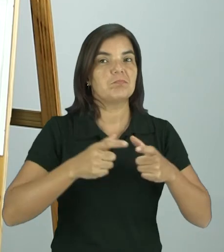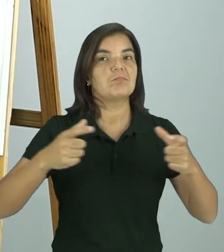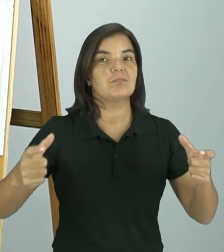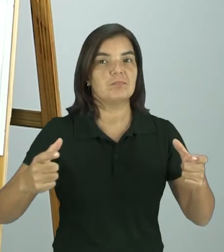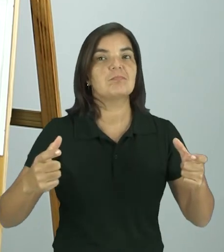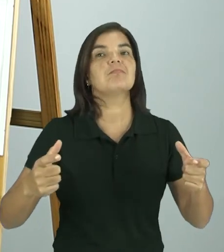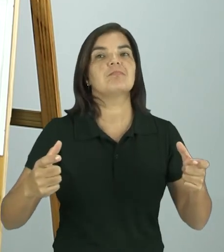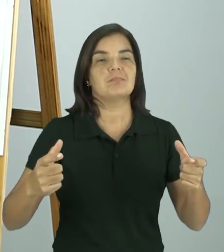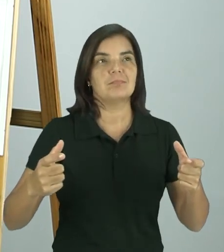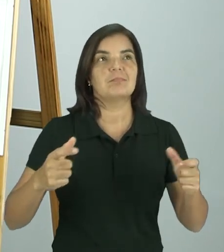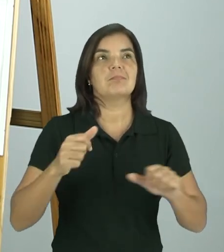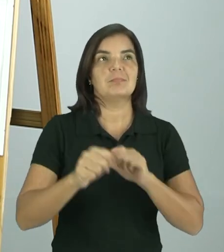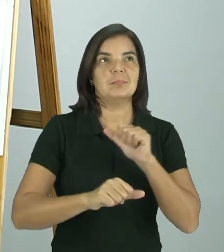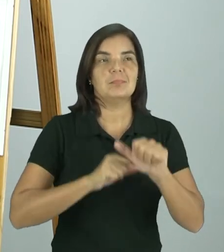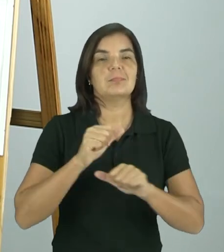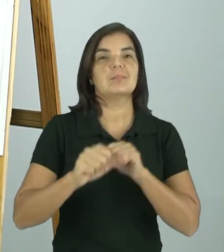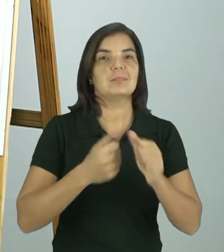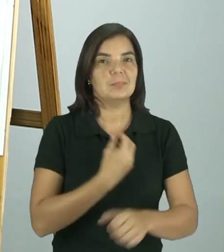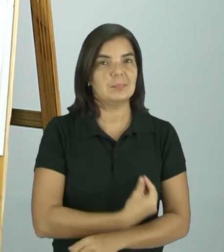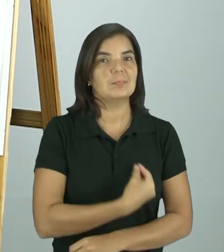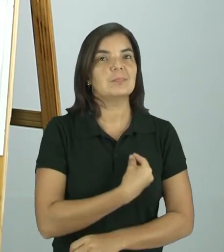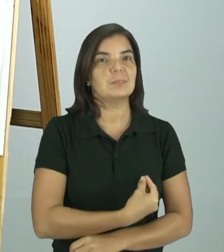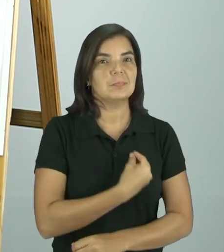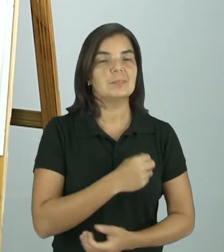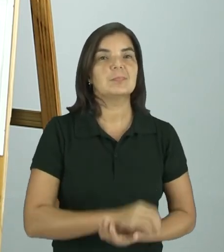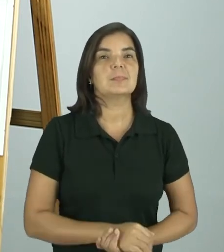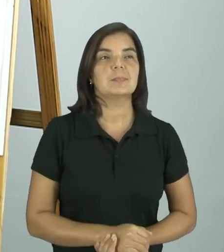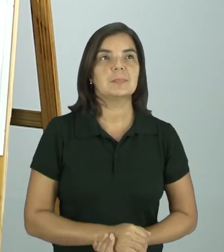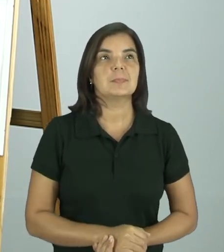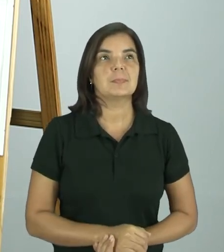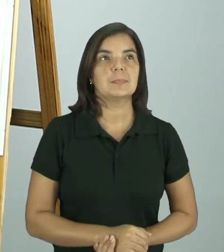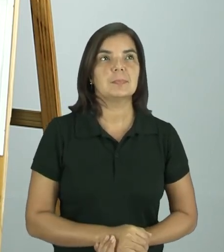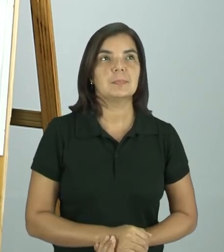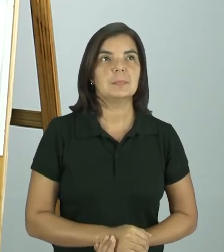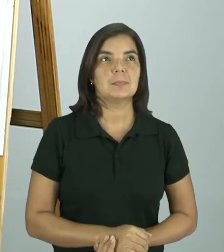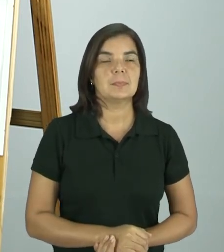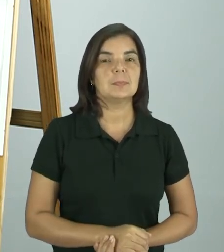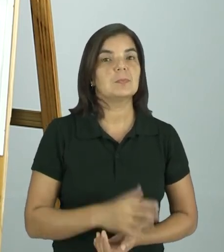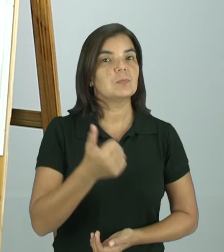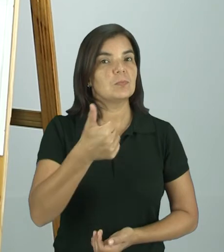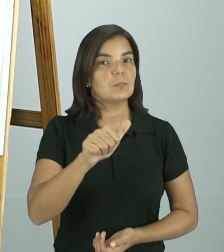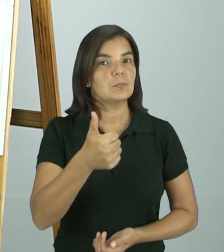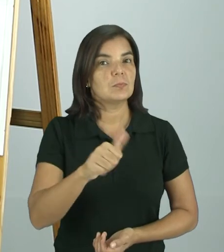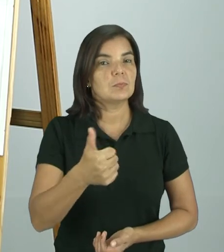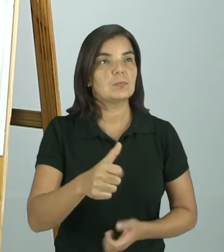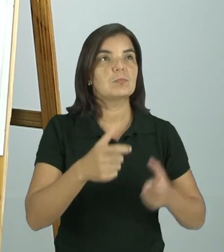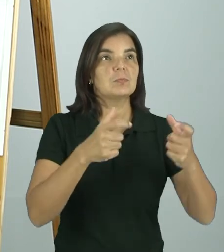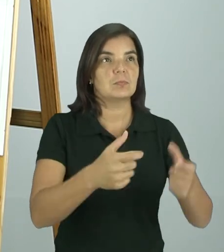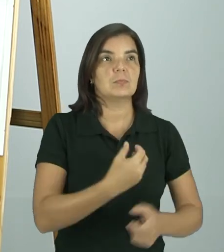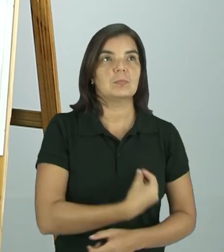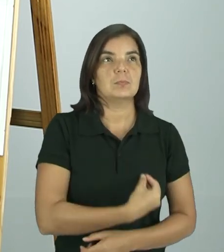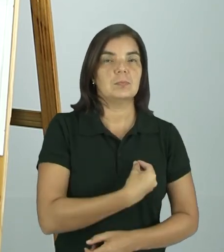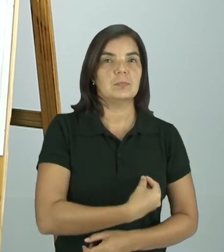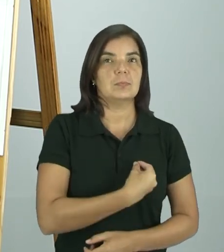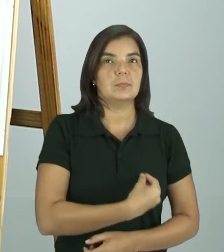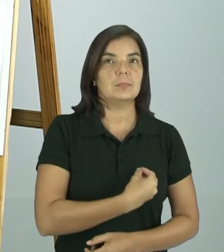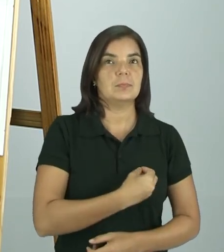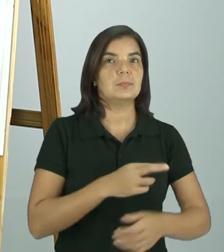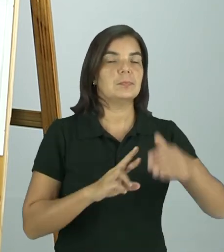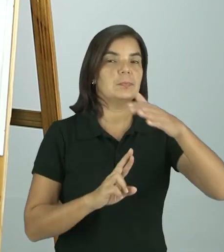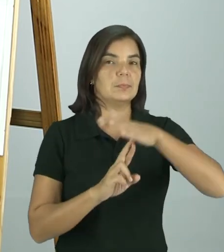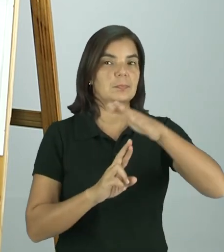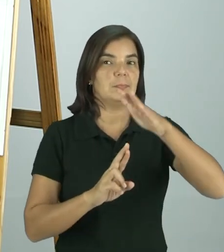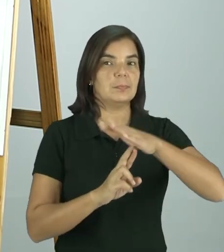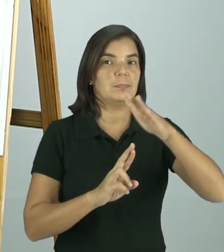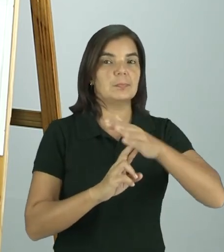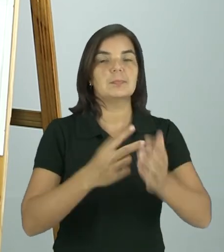modificações nesse espaço vivido. Nós estamos analisando o espaço da Praça Getúlio